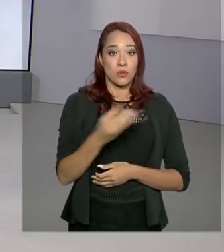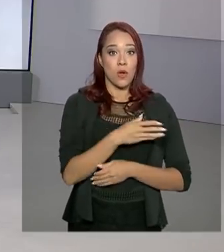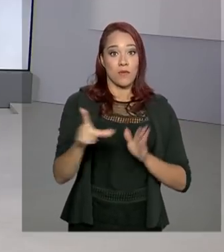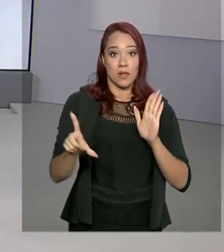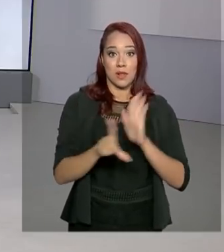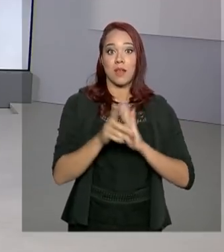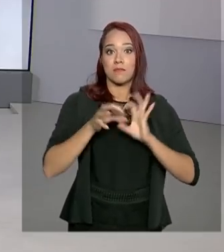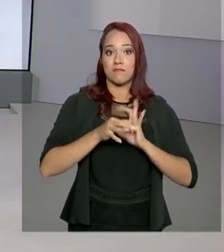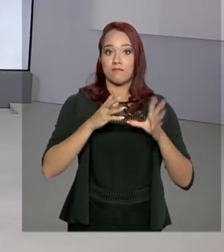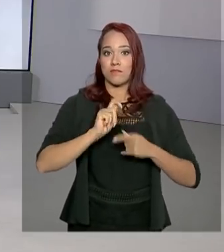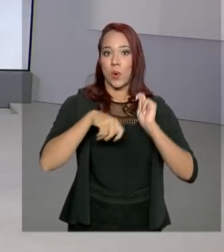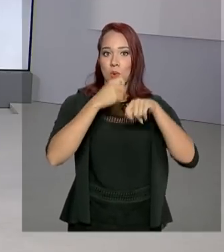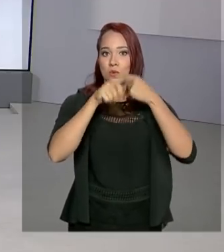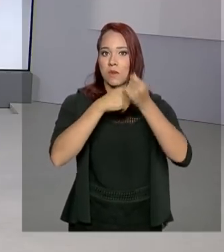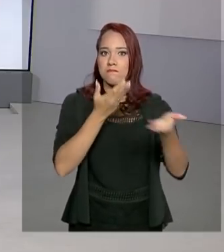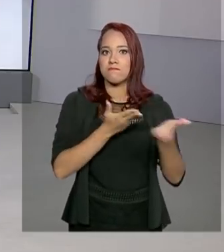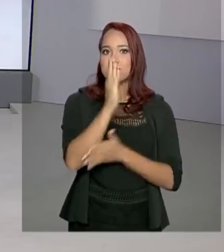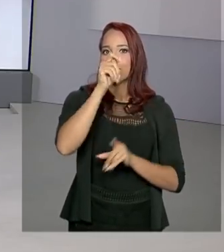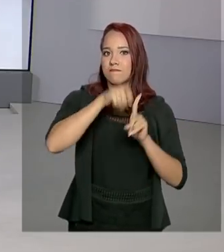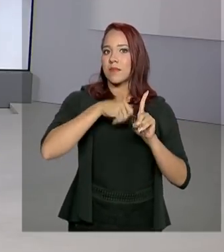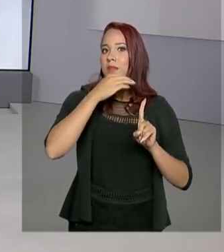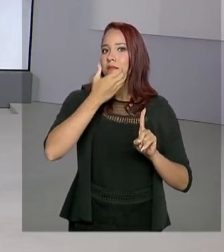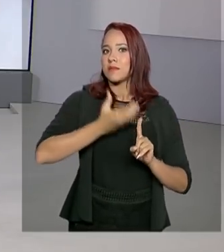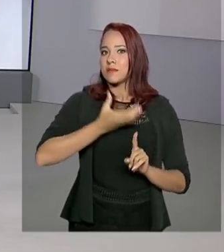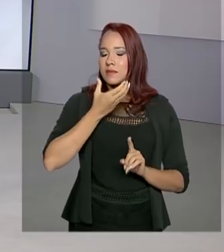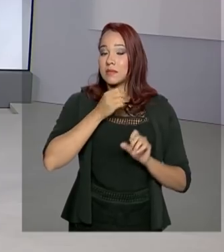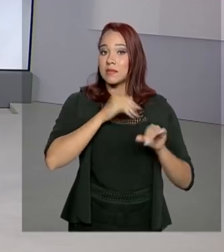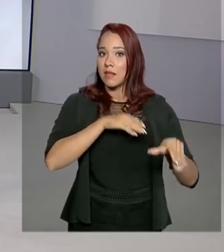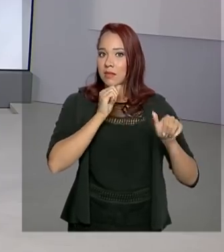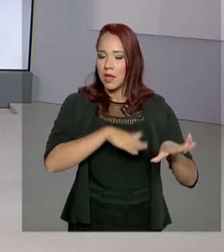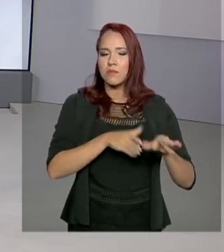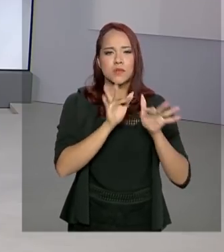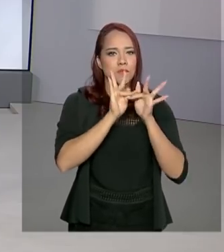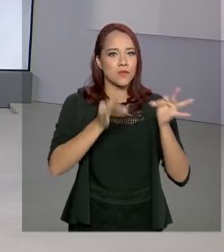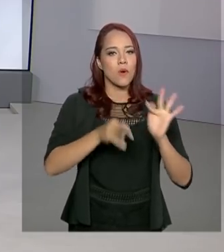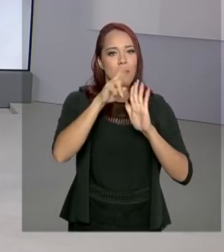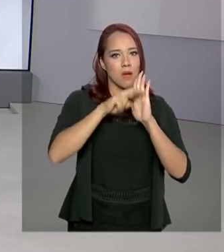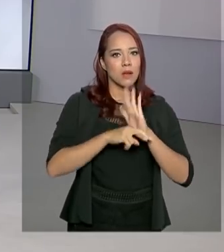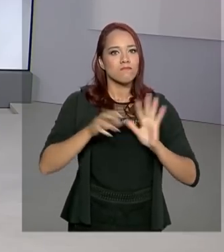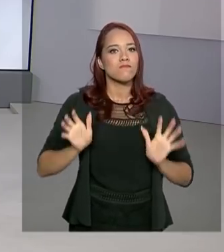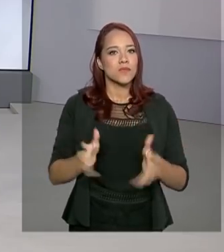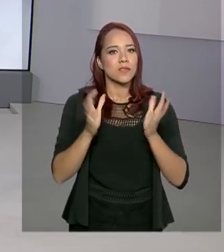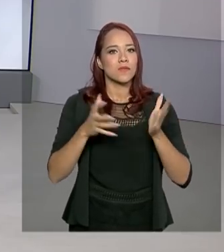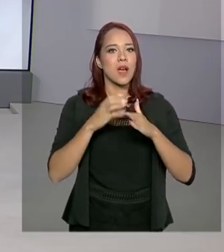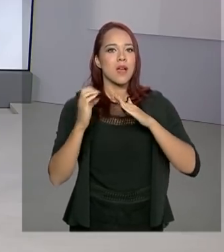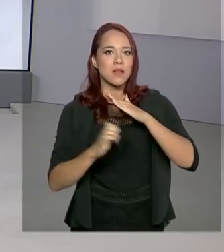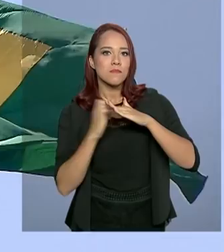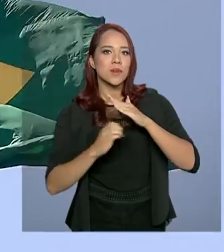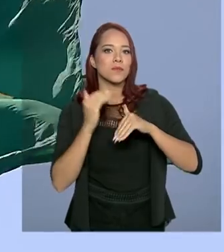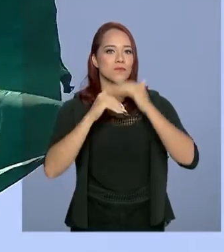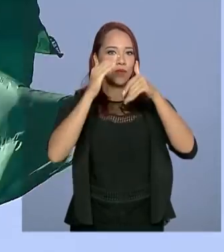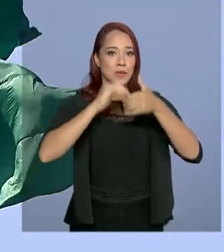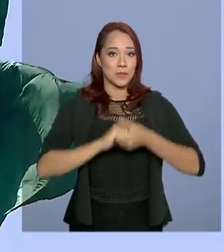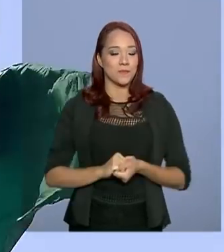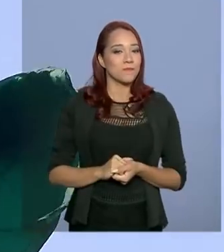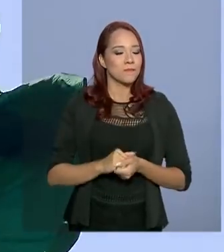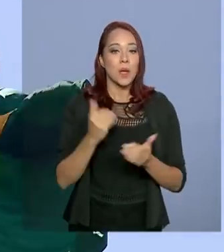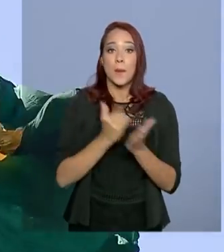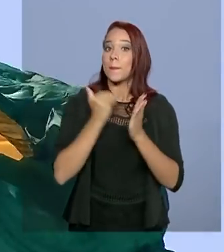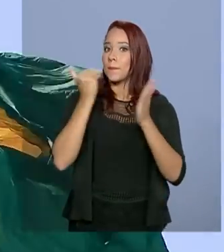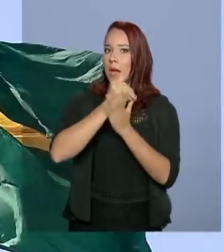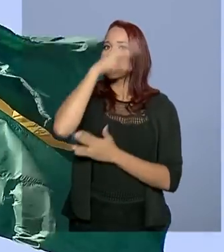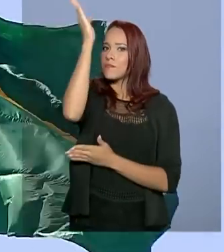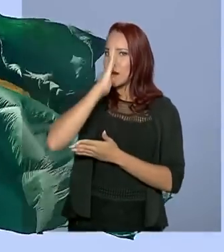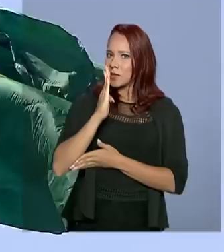liberdade econômica, sancionada em setembro, simplificou as regras para incentivar o empreendedorismo. Mais Brasil,